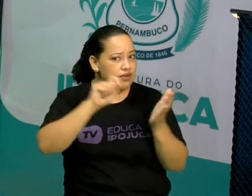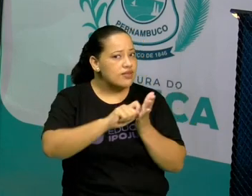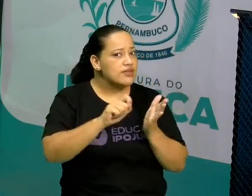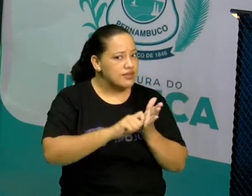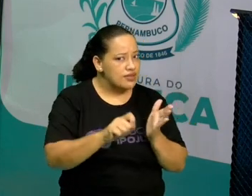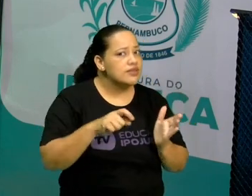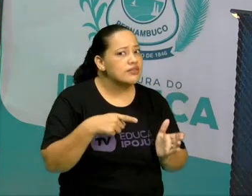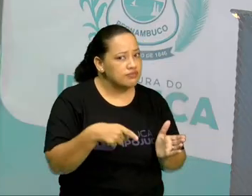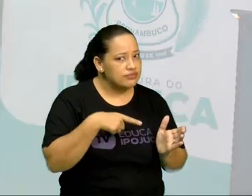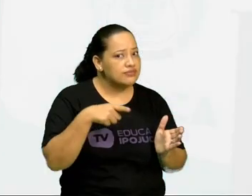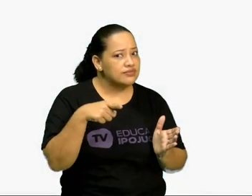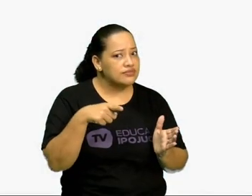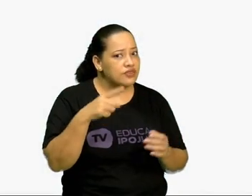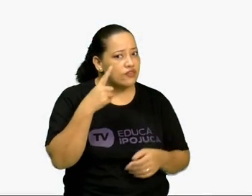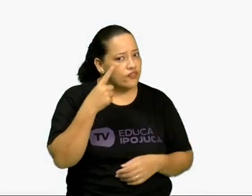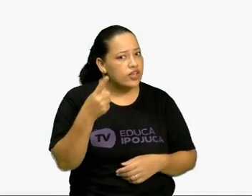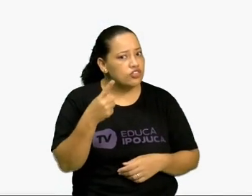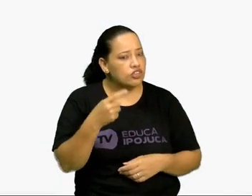Olhe um pouco.